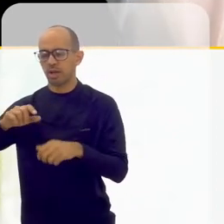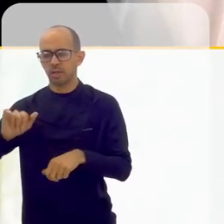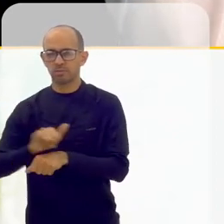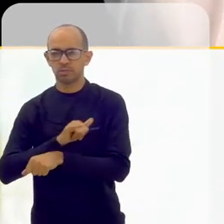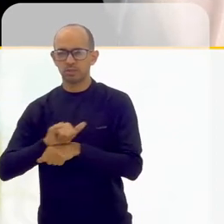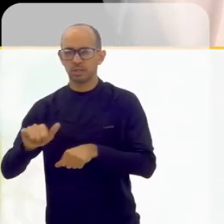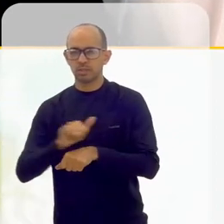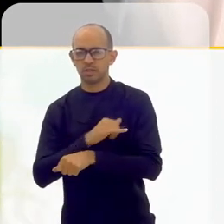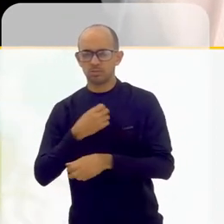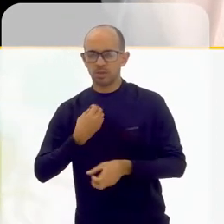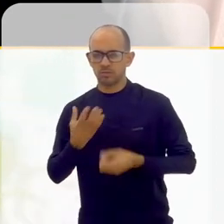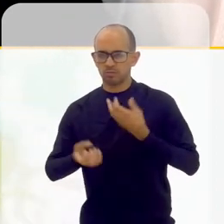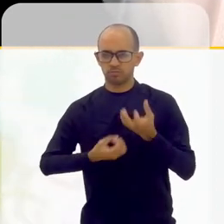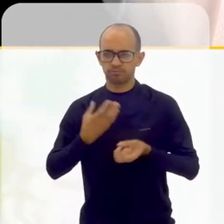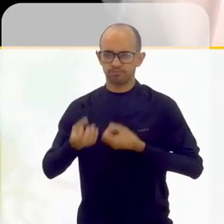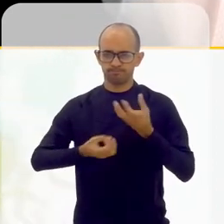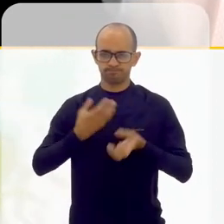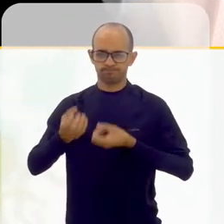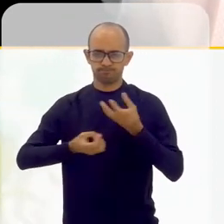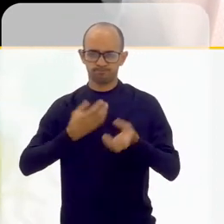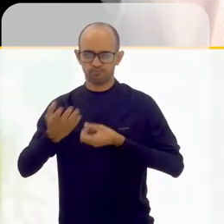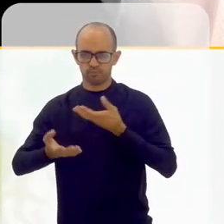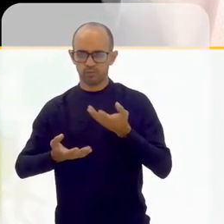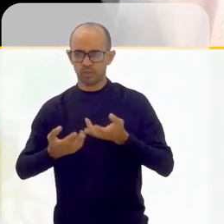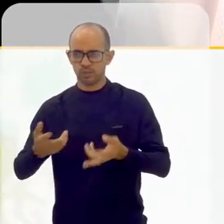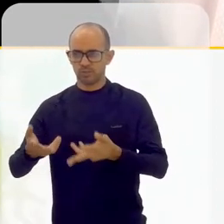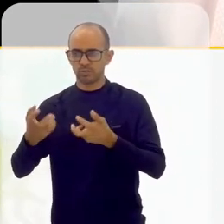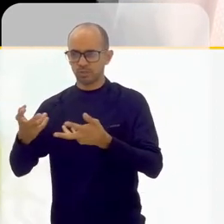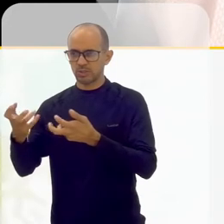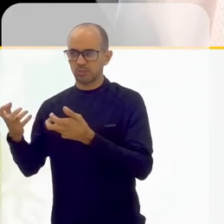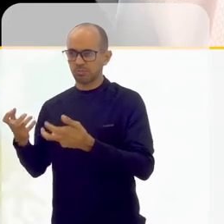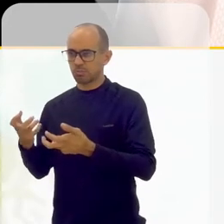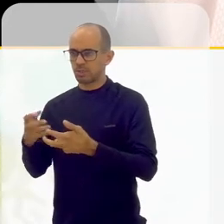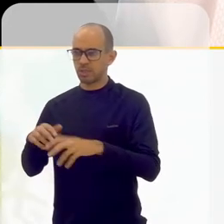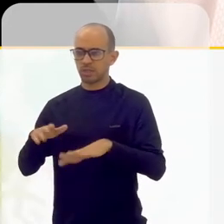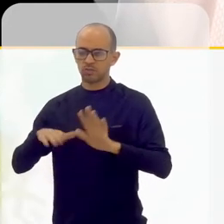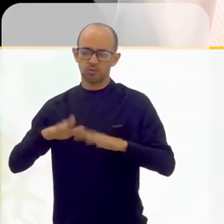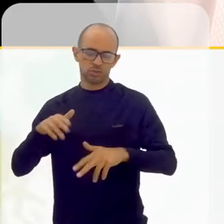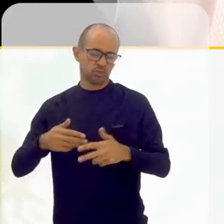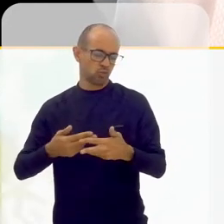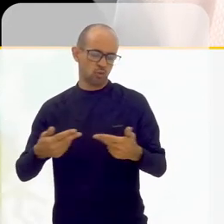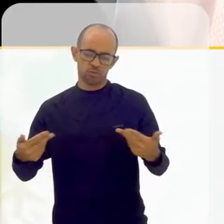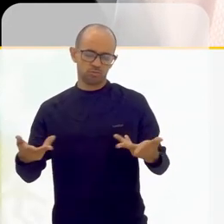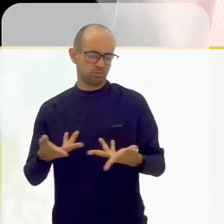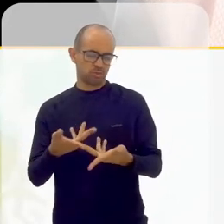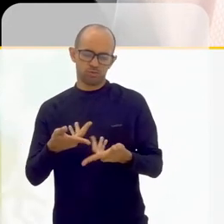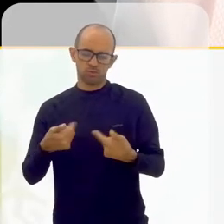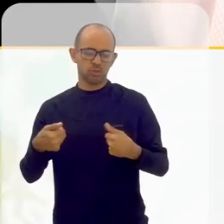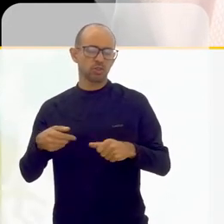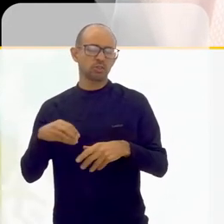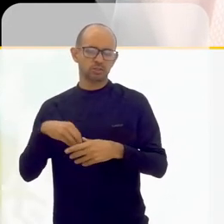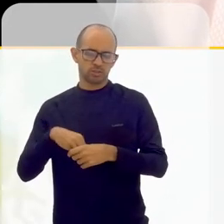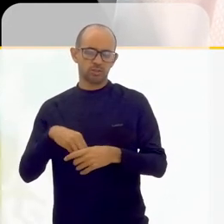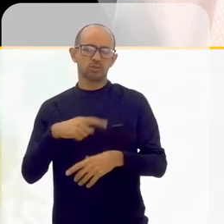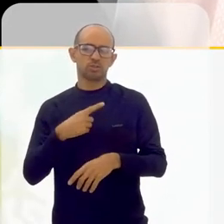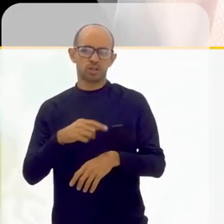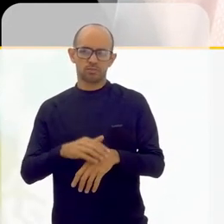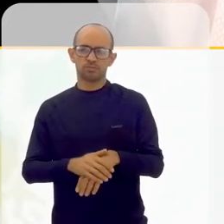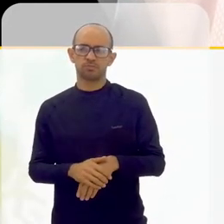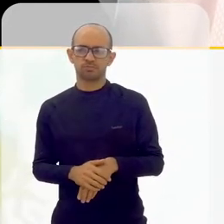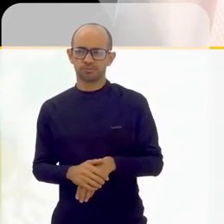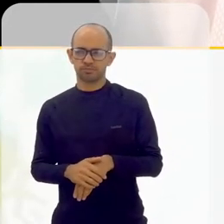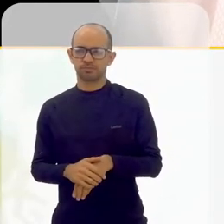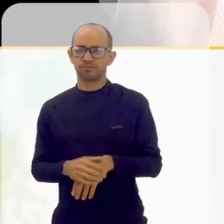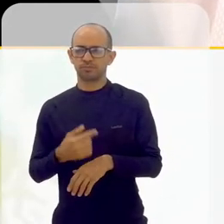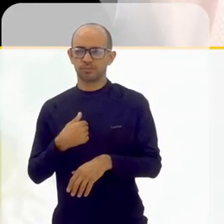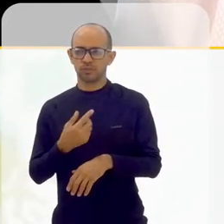dar vazão a outras coisas. Então, a gente via, eu via cenas absolutamente incríveis lá dentro, sabe. Imagina.